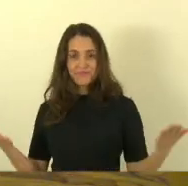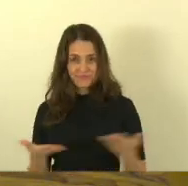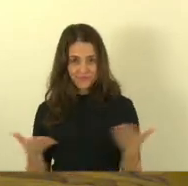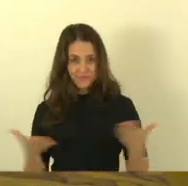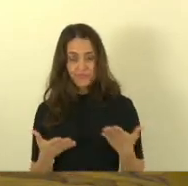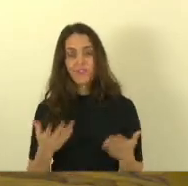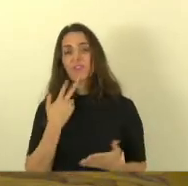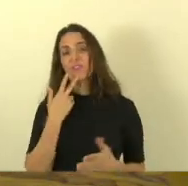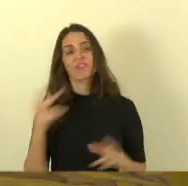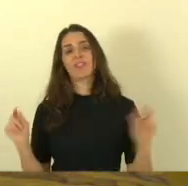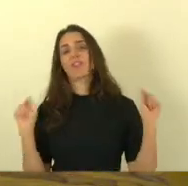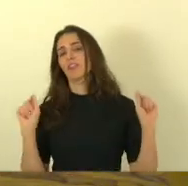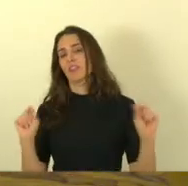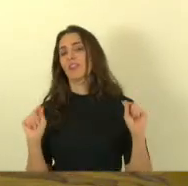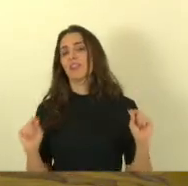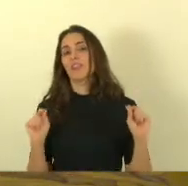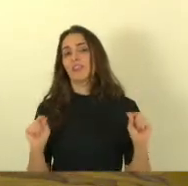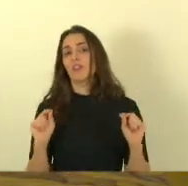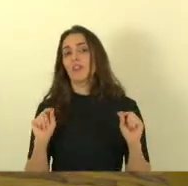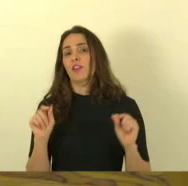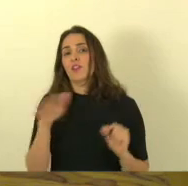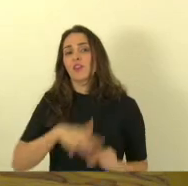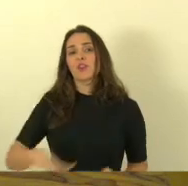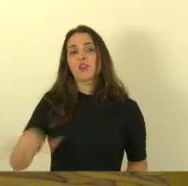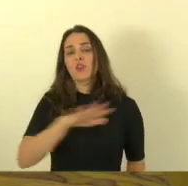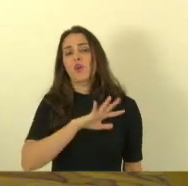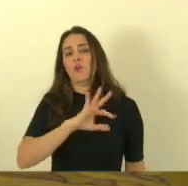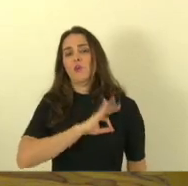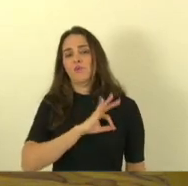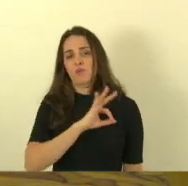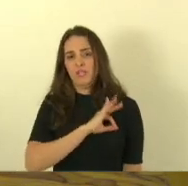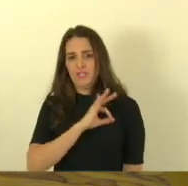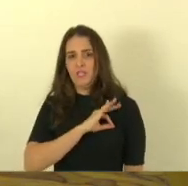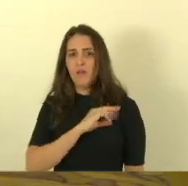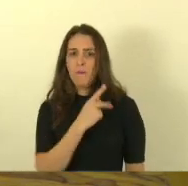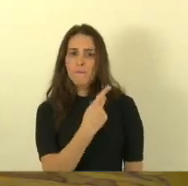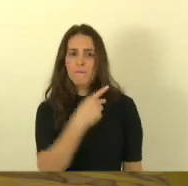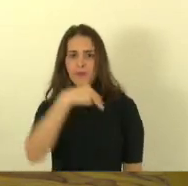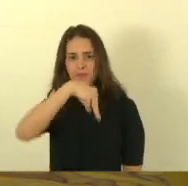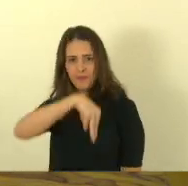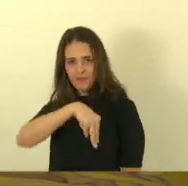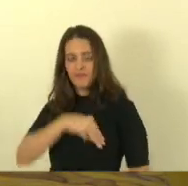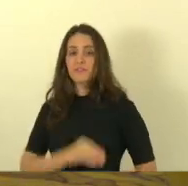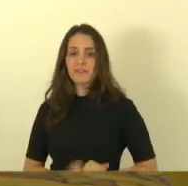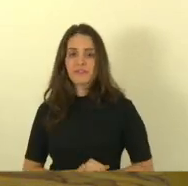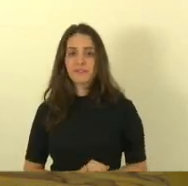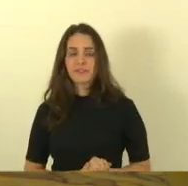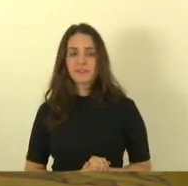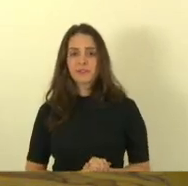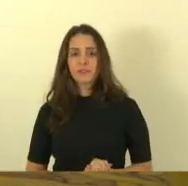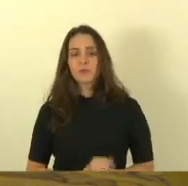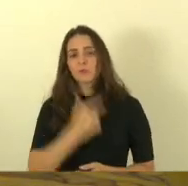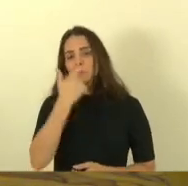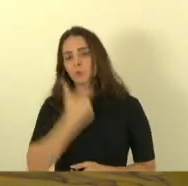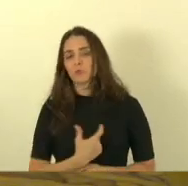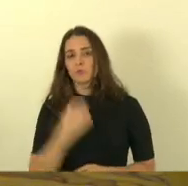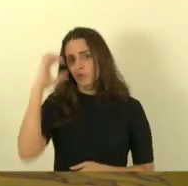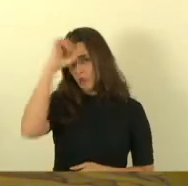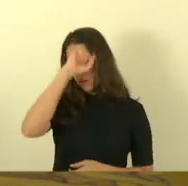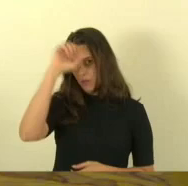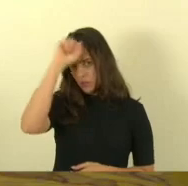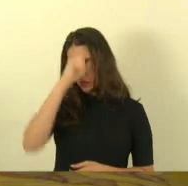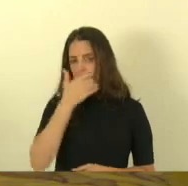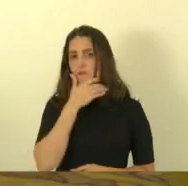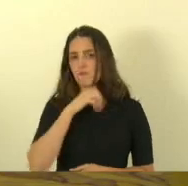os nossos policiais militares. Eu sempre aprendi com o meu finado pai,